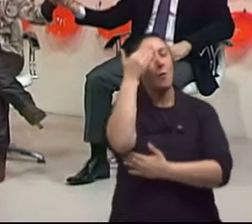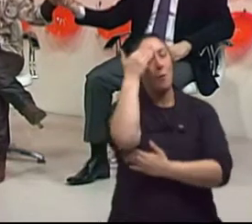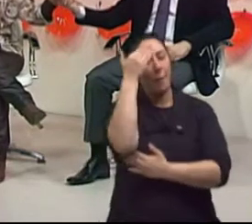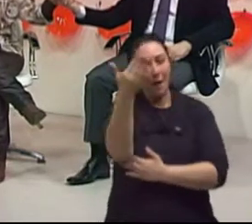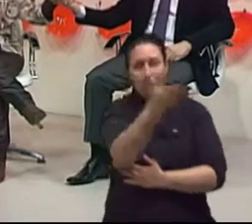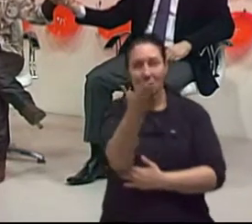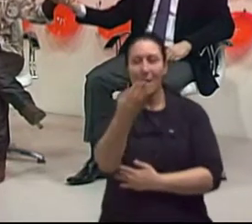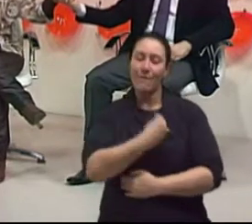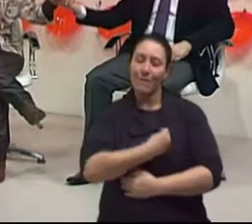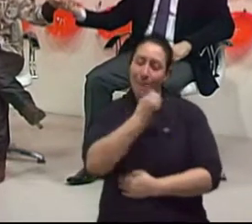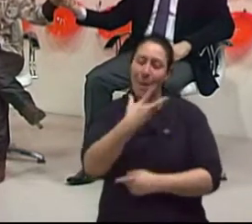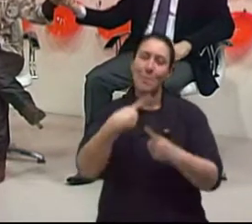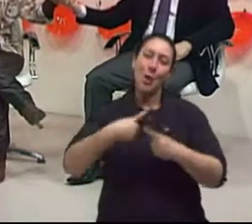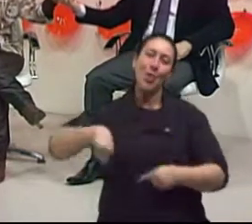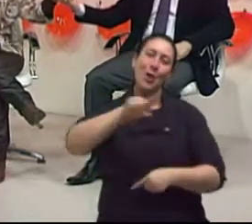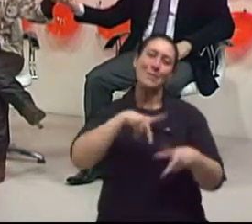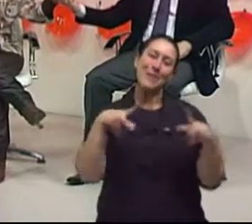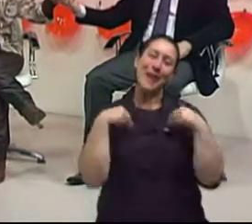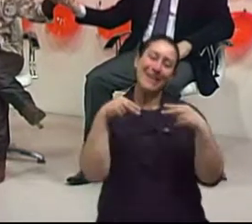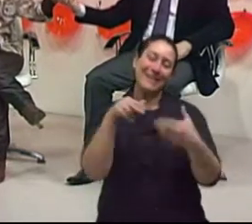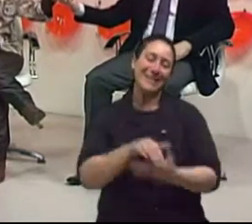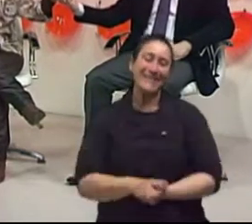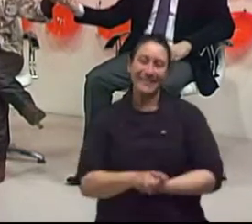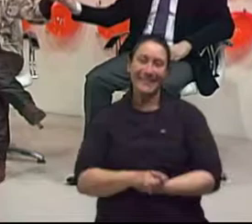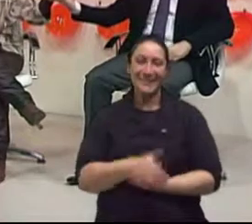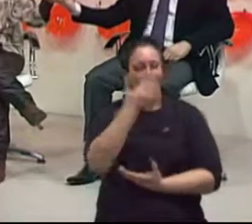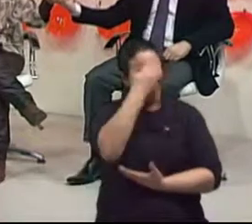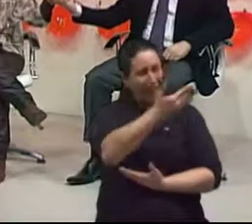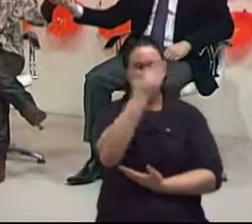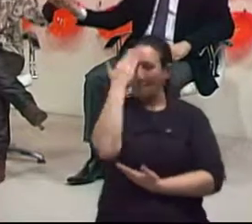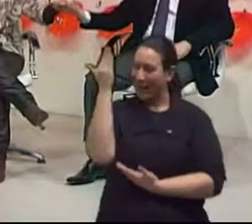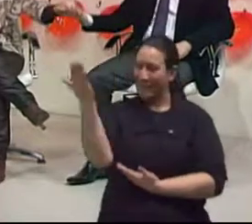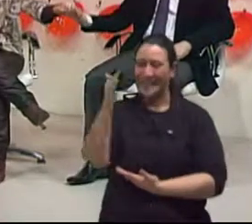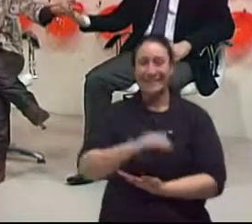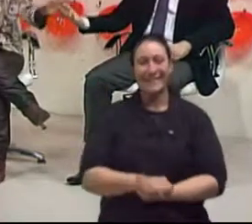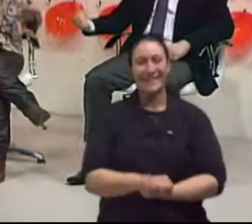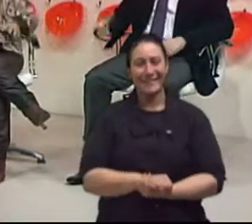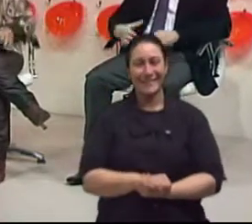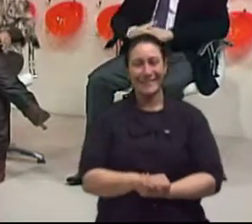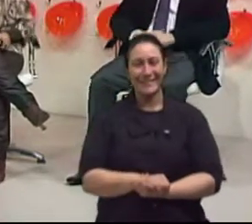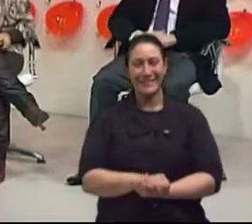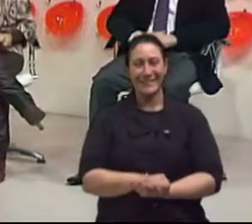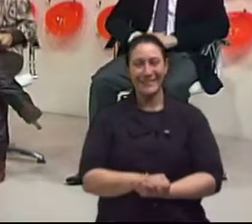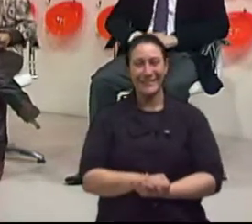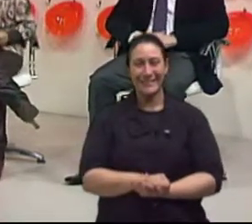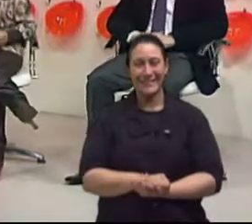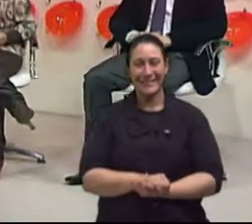a vocês e viva bem, que a gente merece, né? Obrigada, doutor. Obrigada, doutor. Obrigada.